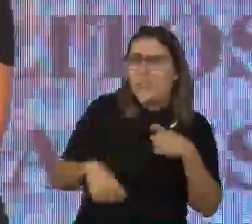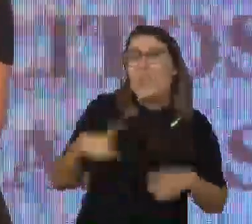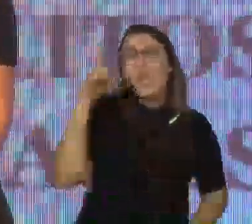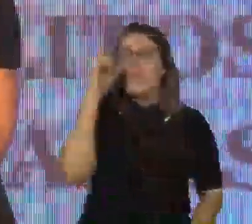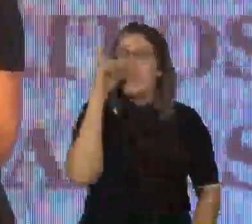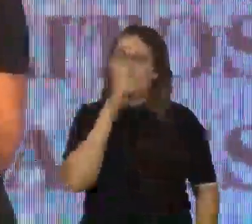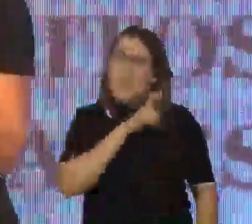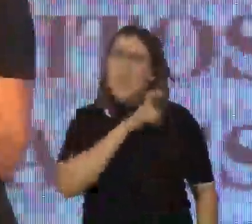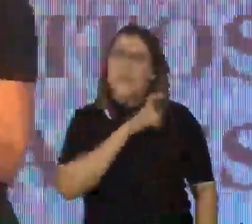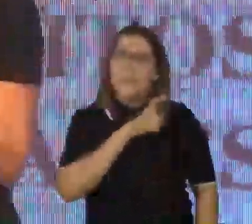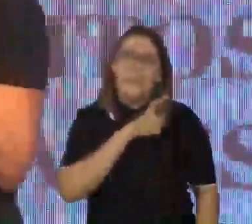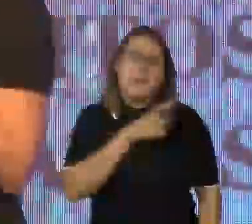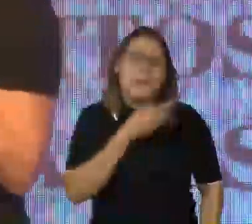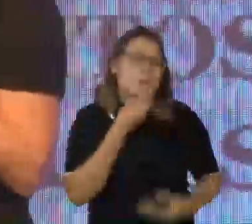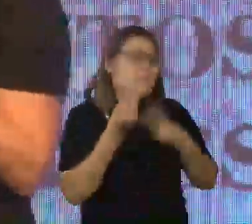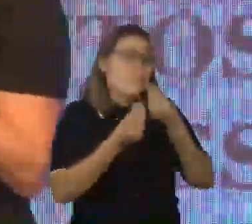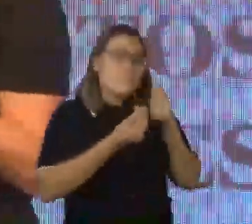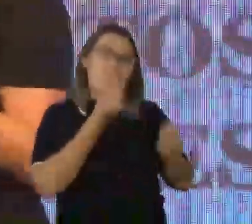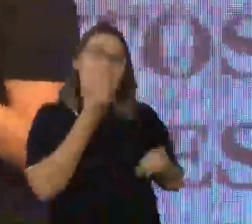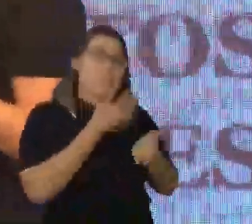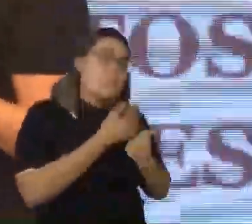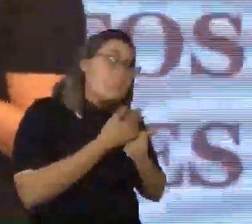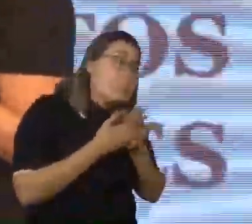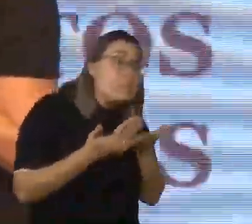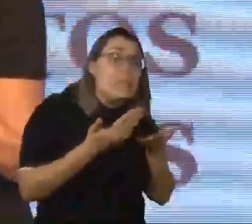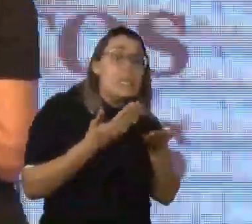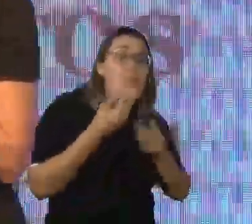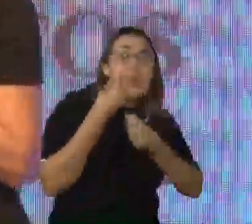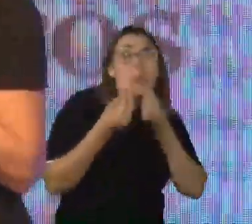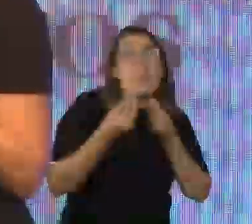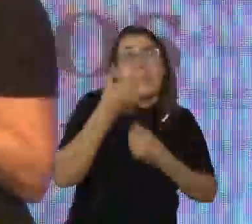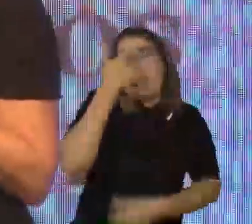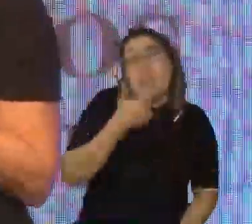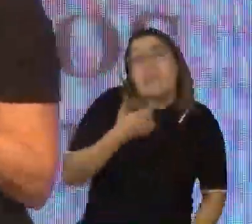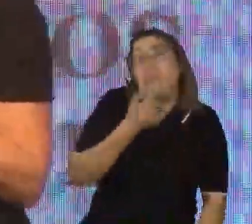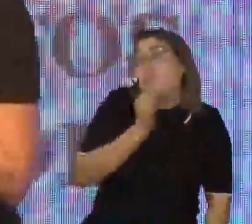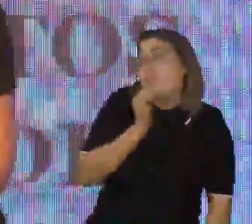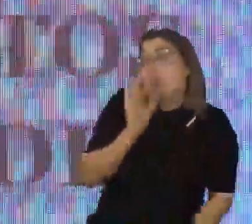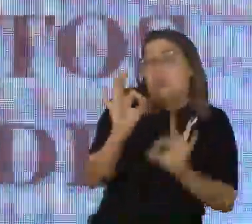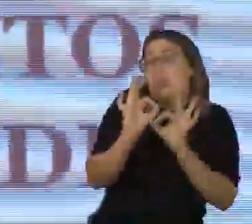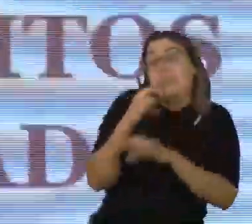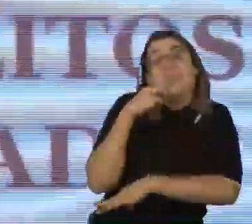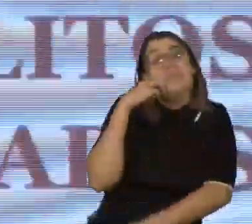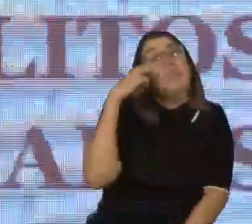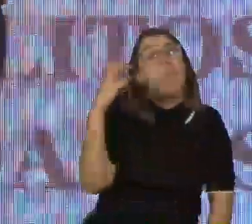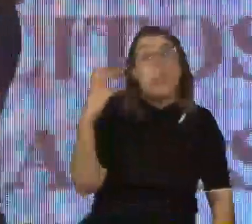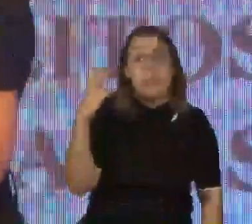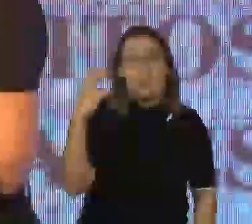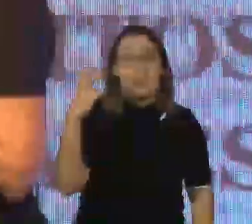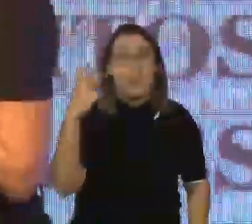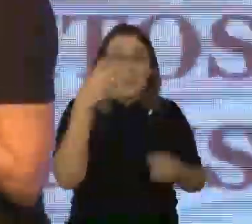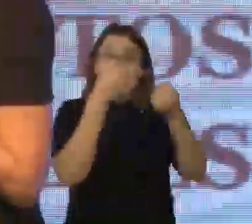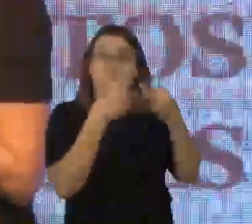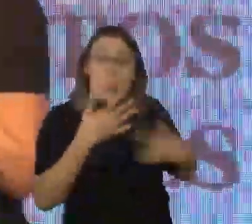É um assunto complicado, eu não sei por onde começar, eu não tive exemplos, eu tenho vergonha de falar com o meu